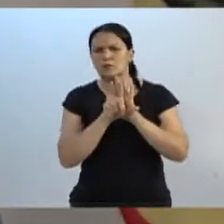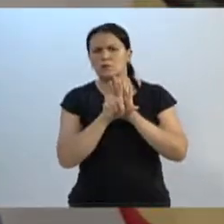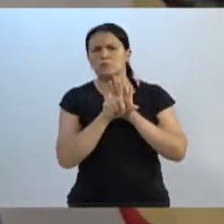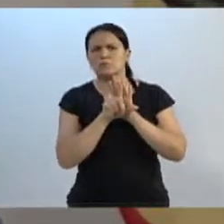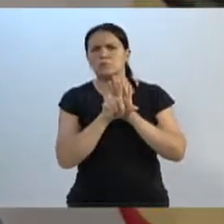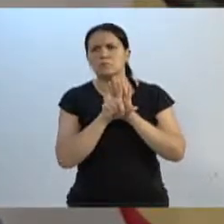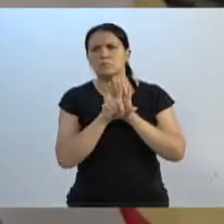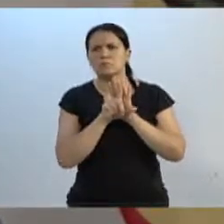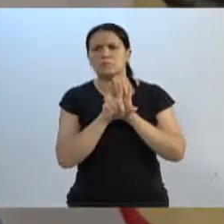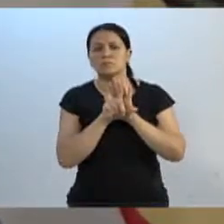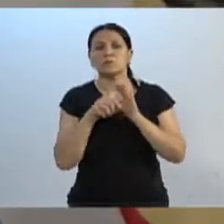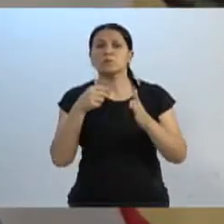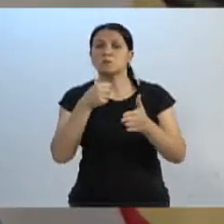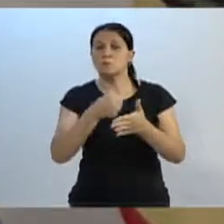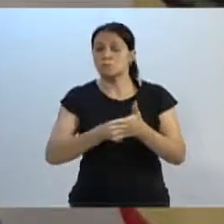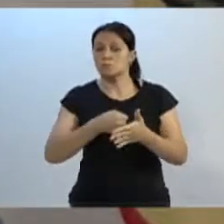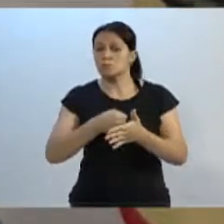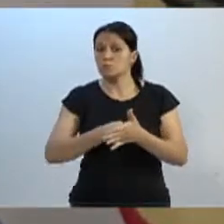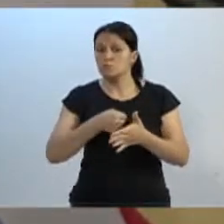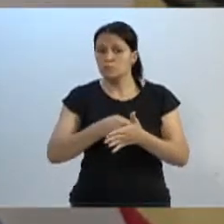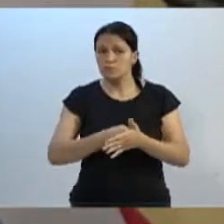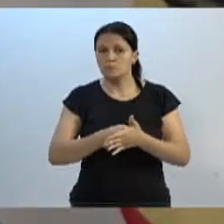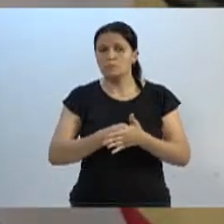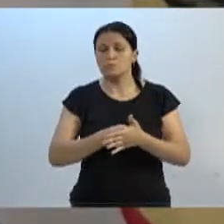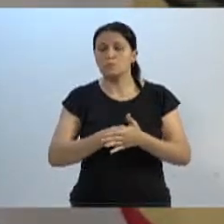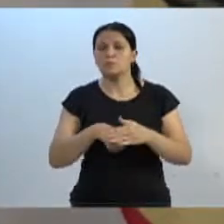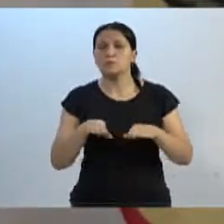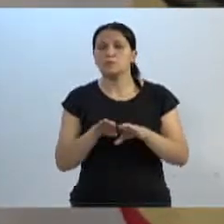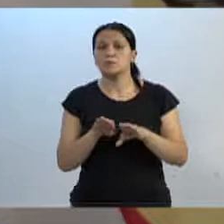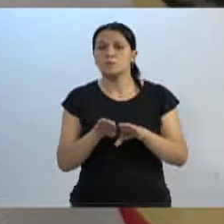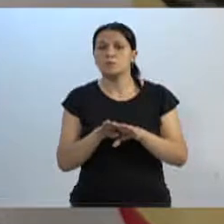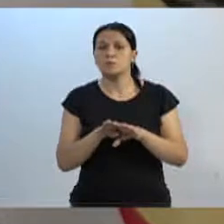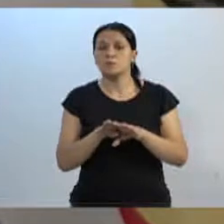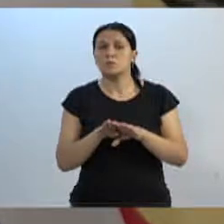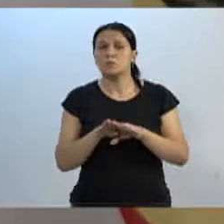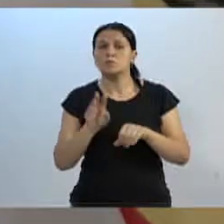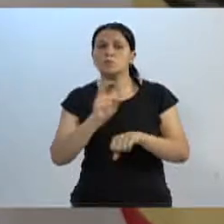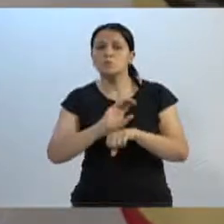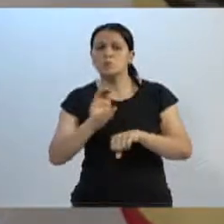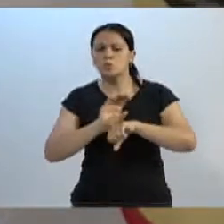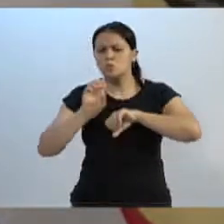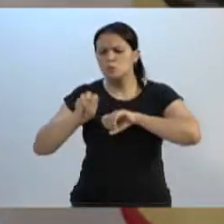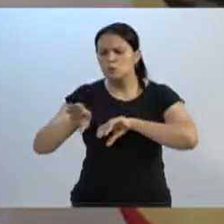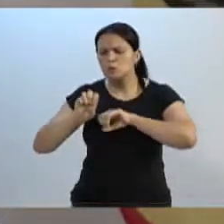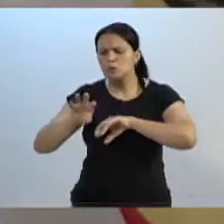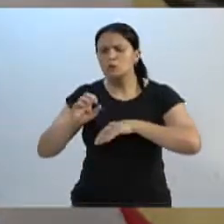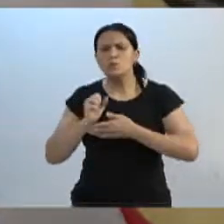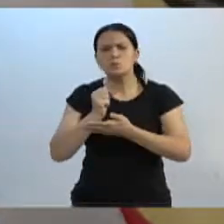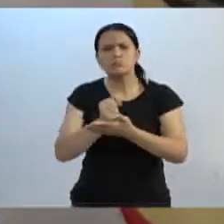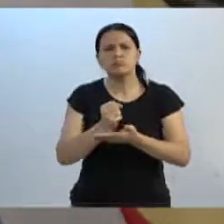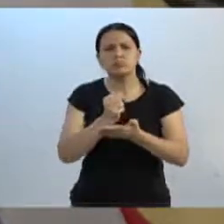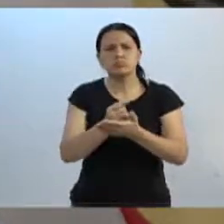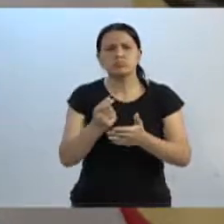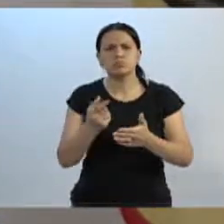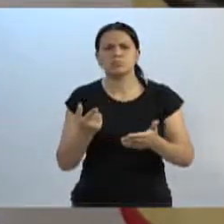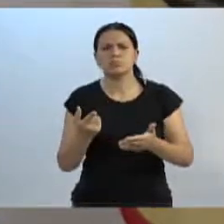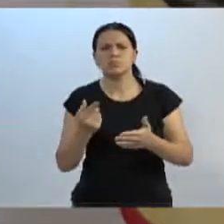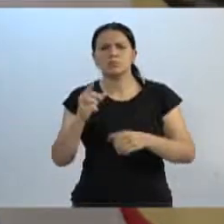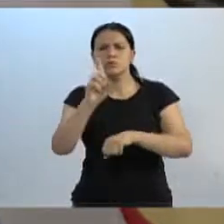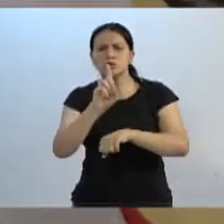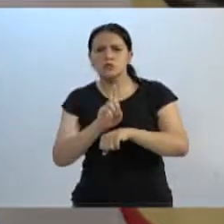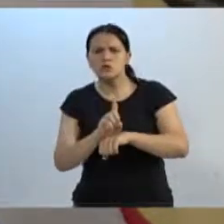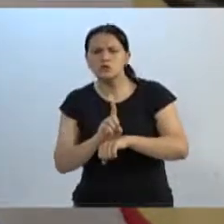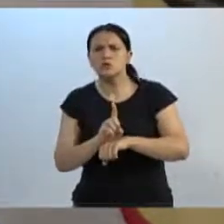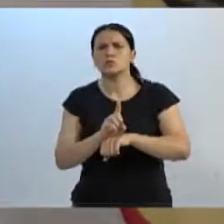dispõe sobre a obrigatoriedade e realização de cursos de primeiros socorros aos diretores, professores e